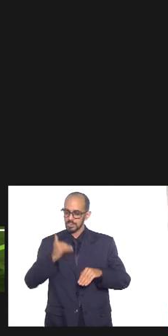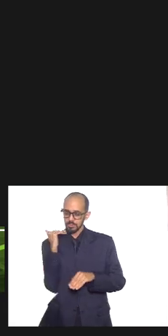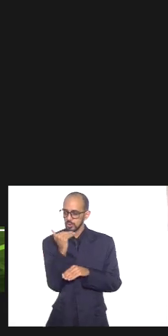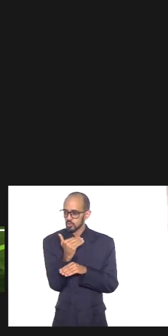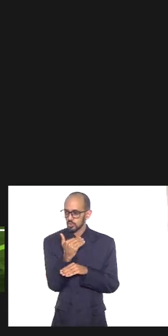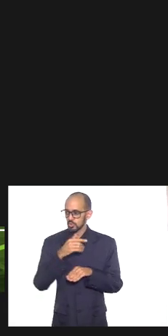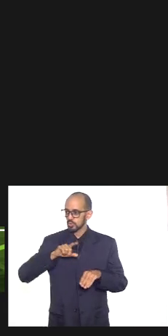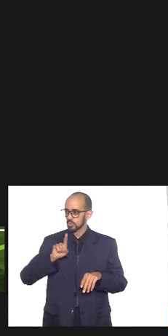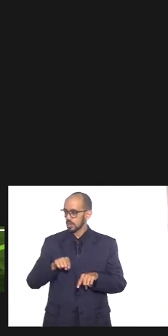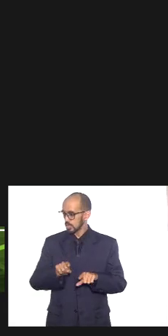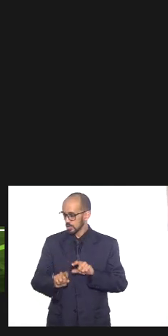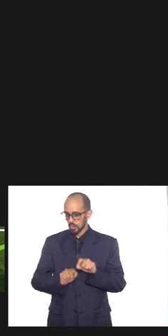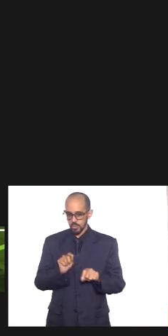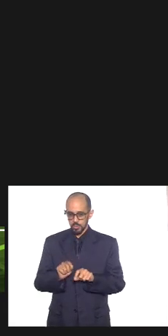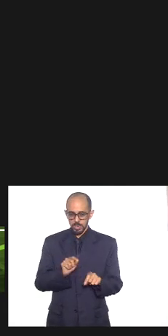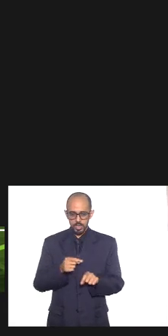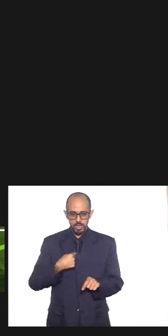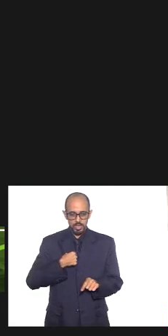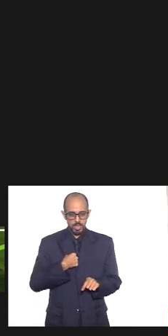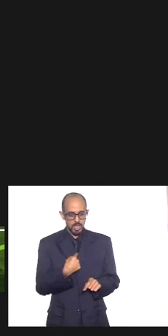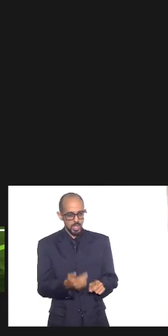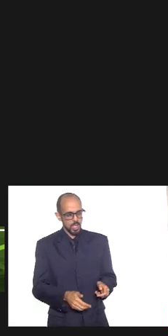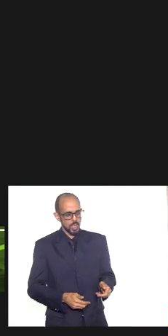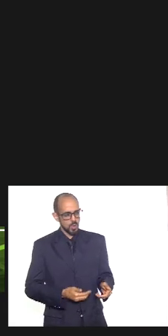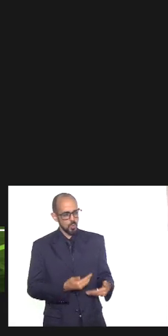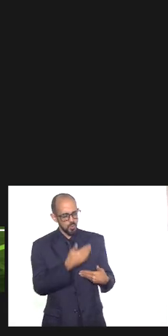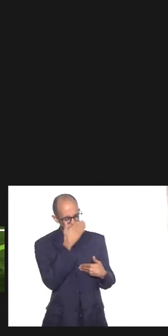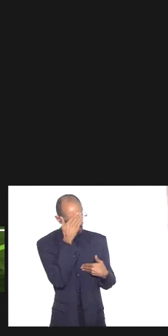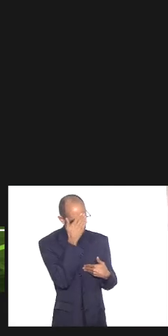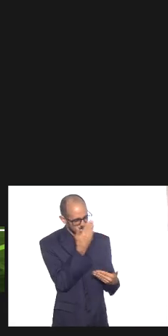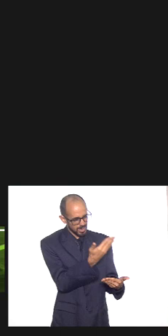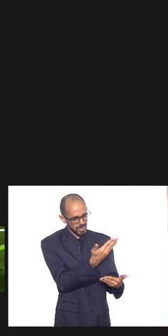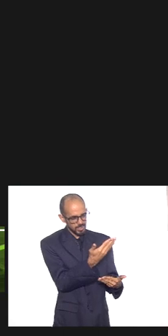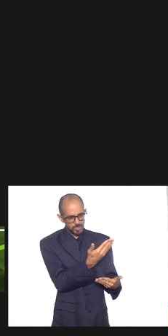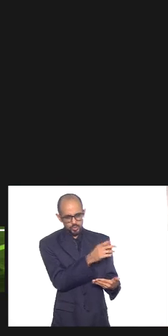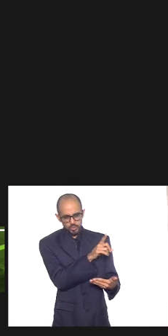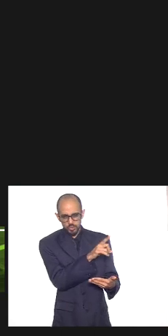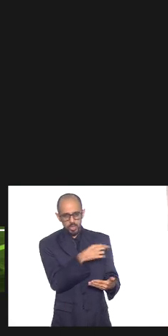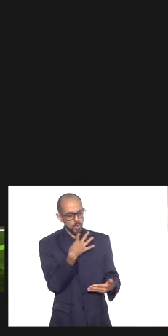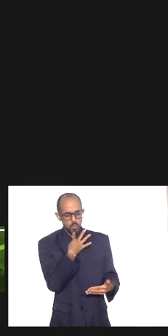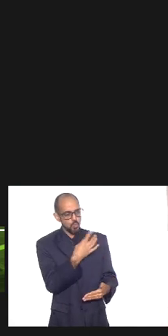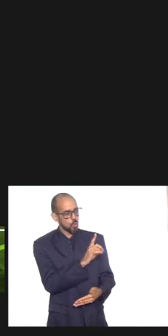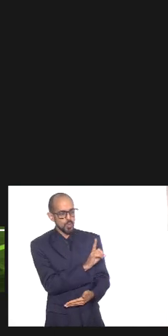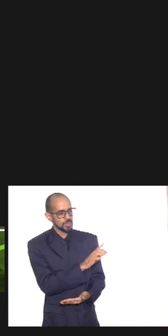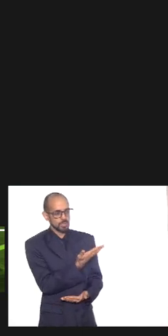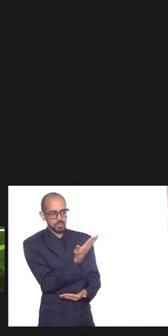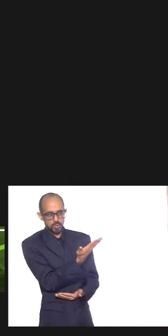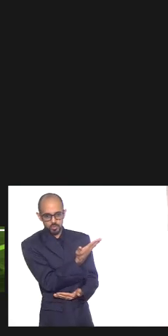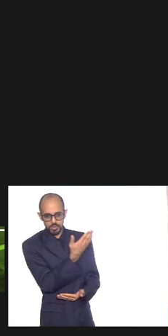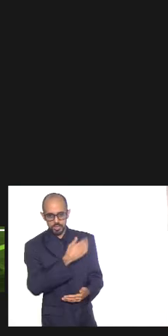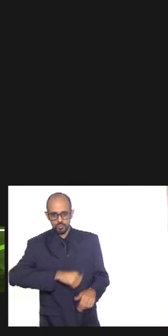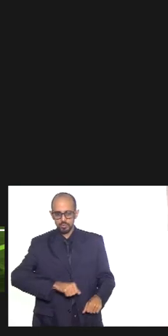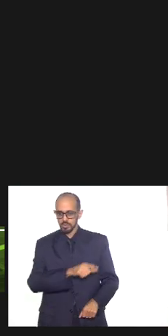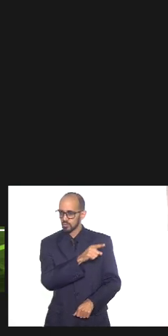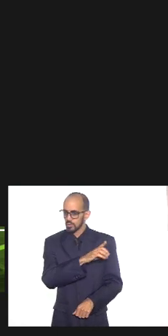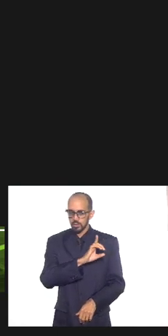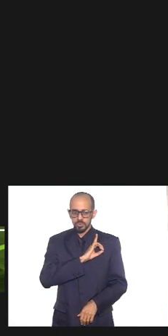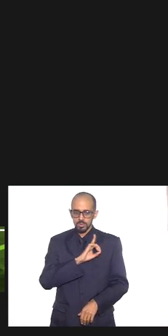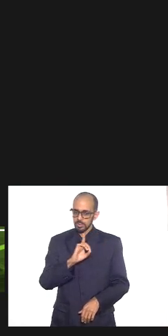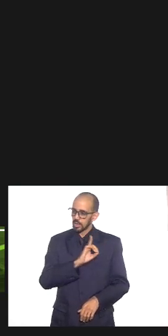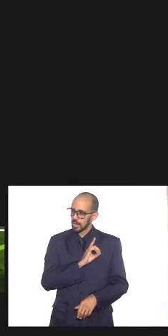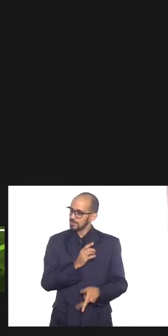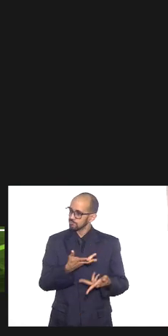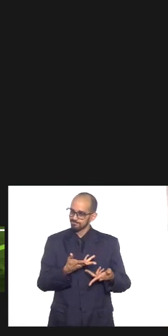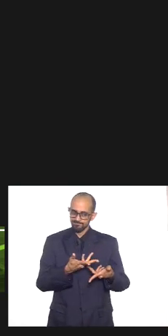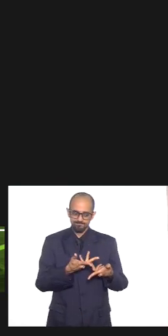eu me gratifiquei no dia que eu não te conhecia e você foi um delegado imbatível